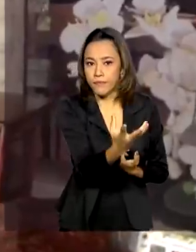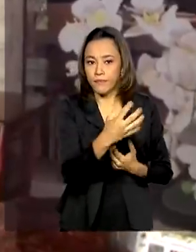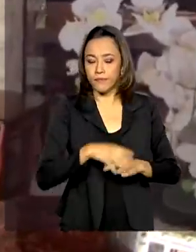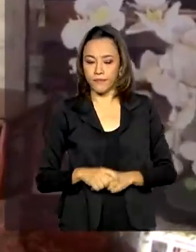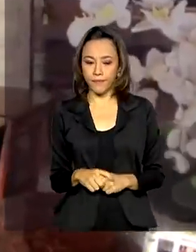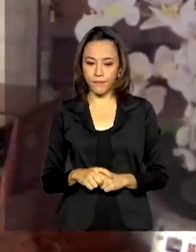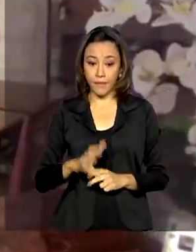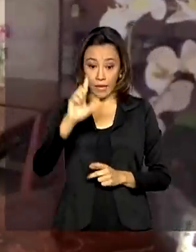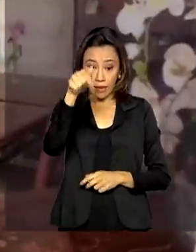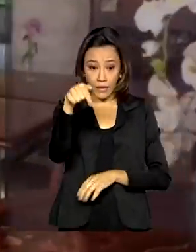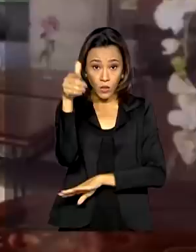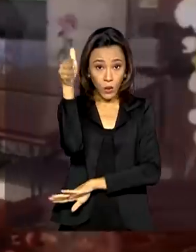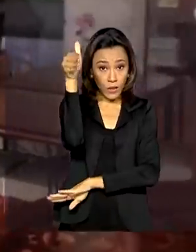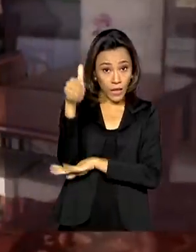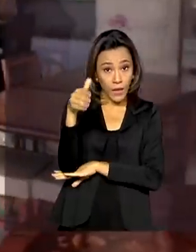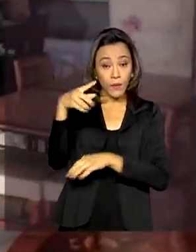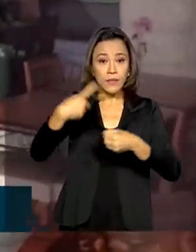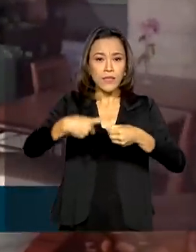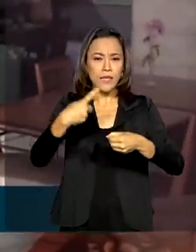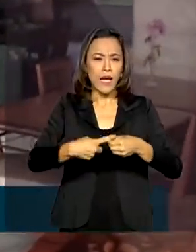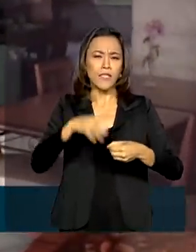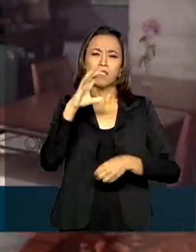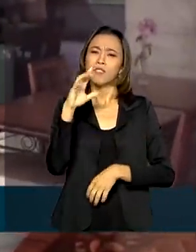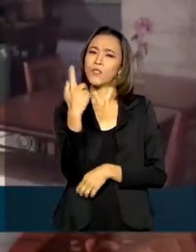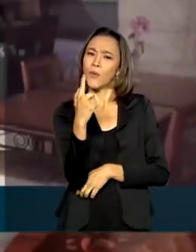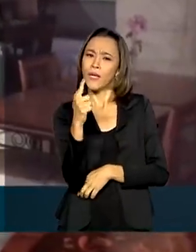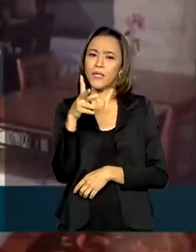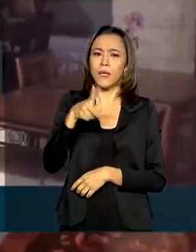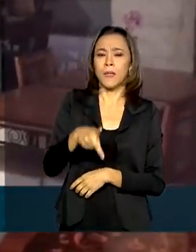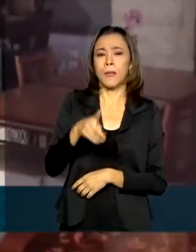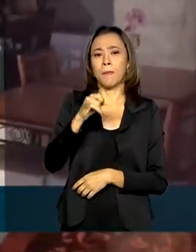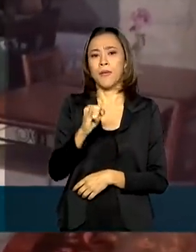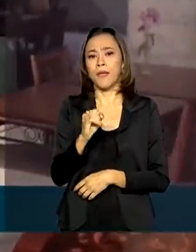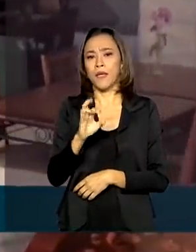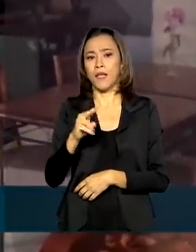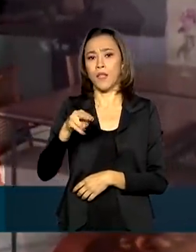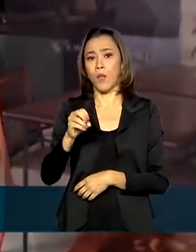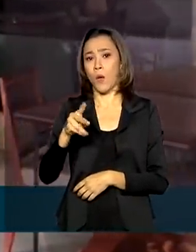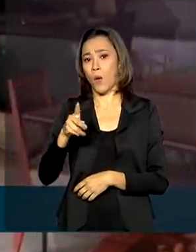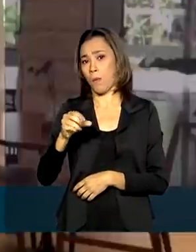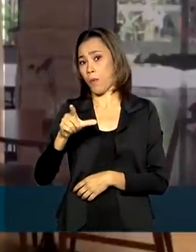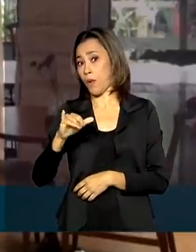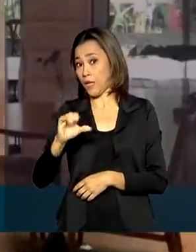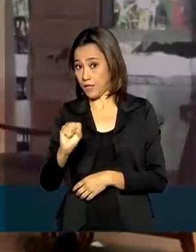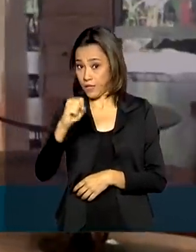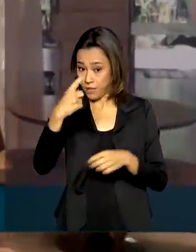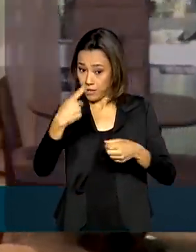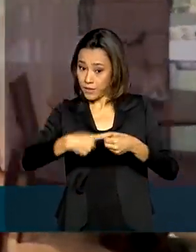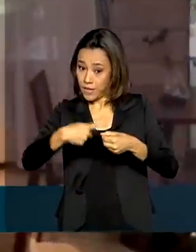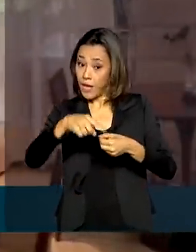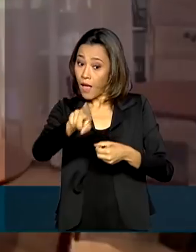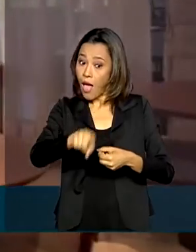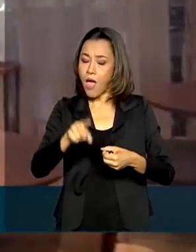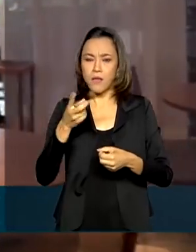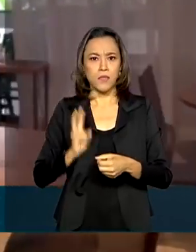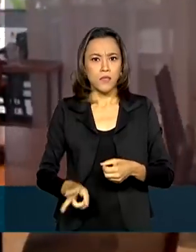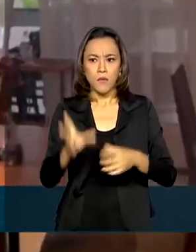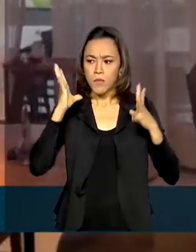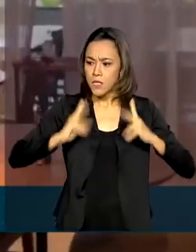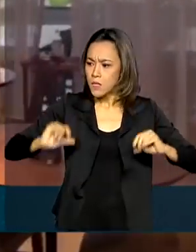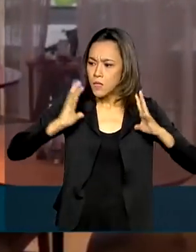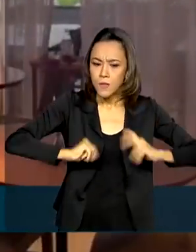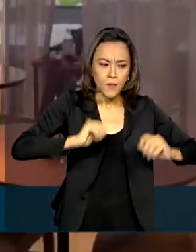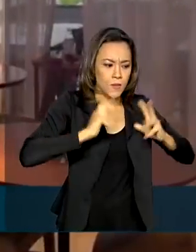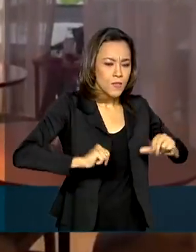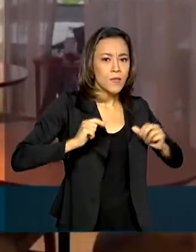Neste hotel em Pirenópolis, cidade turística goiana, a higienização é constante para combater o coronavírus e